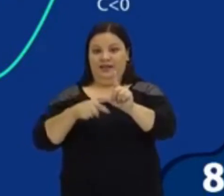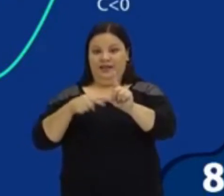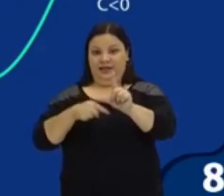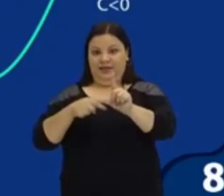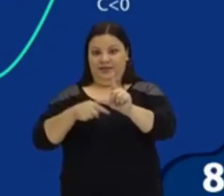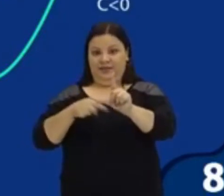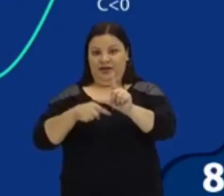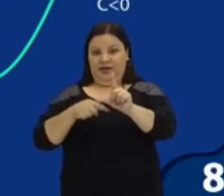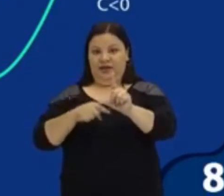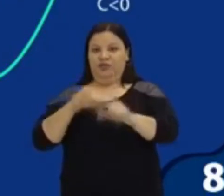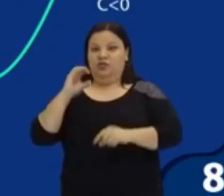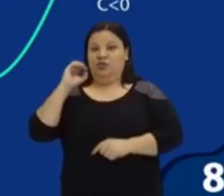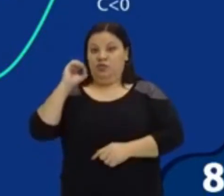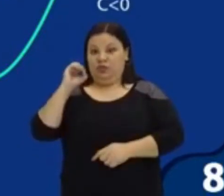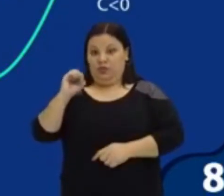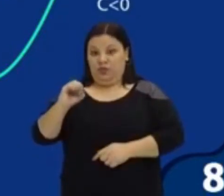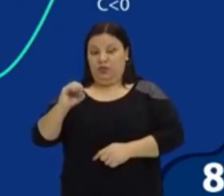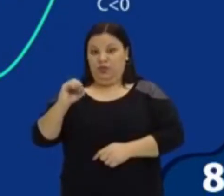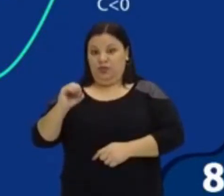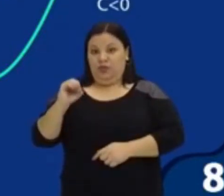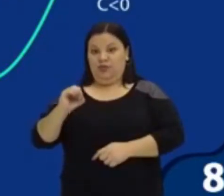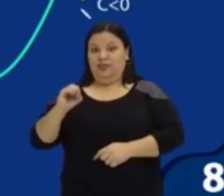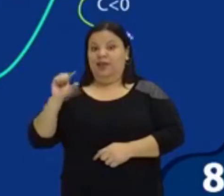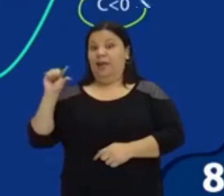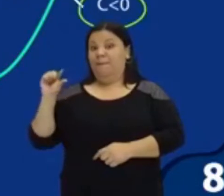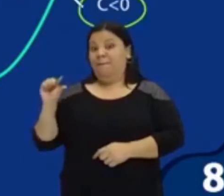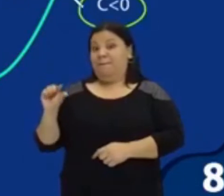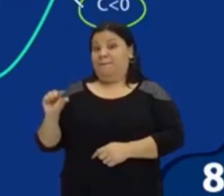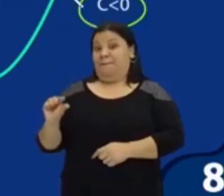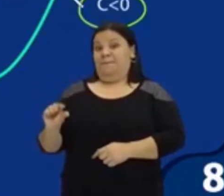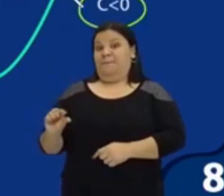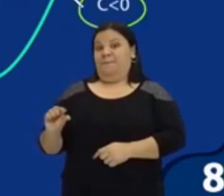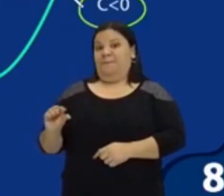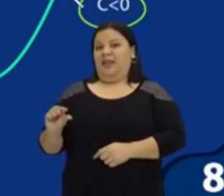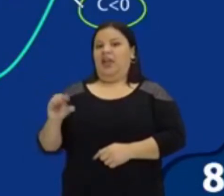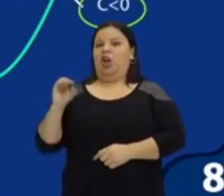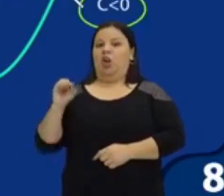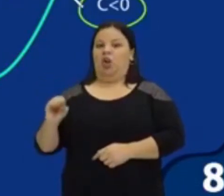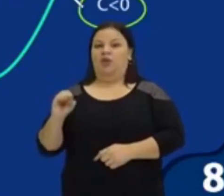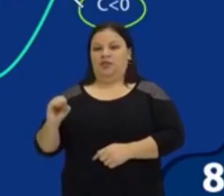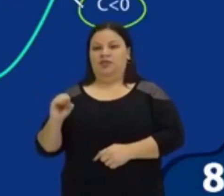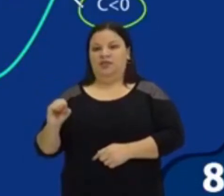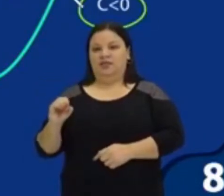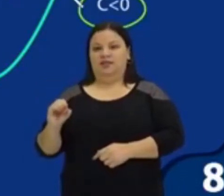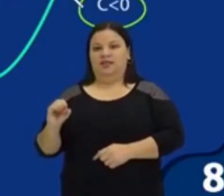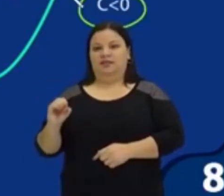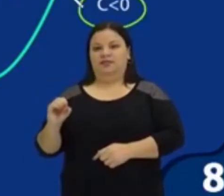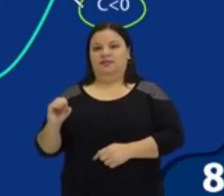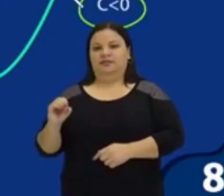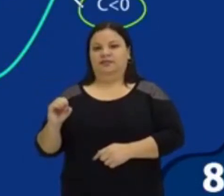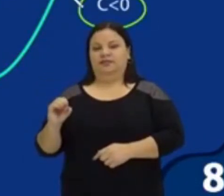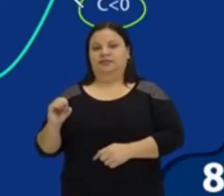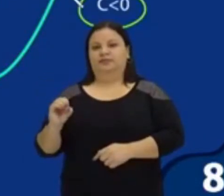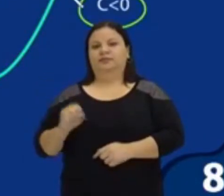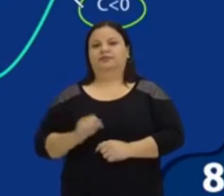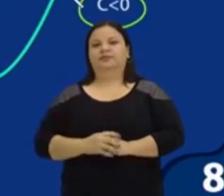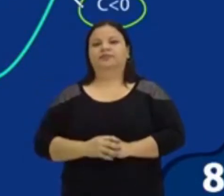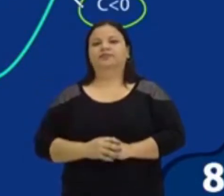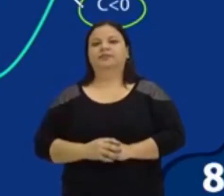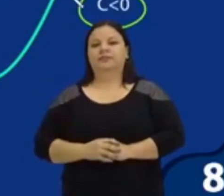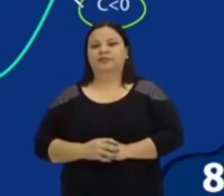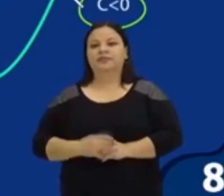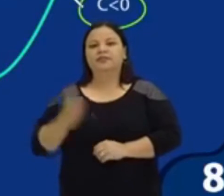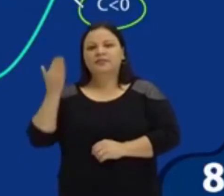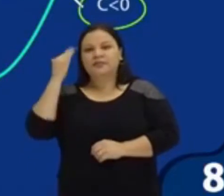negativos, olha. Então, a diz que o C, ele é menor que zero, tá? Então, o